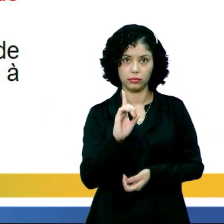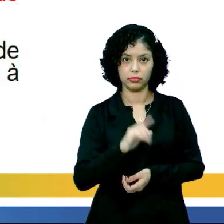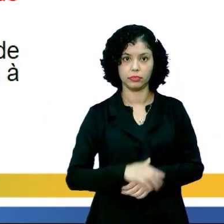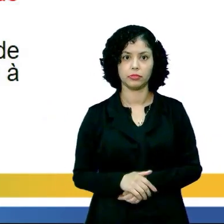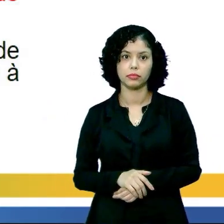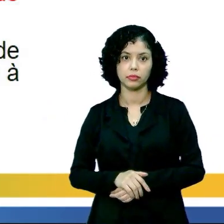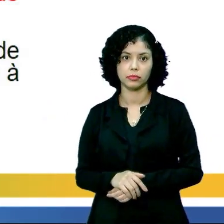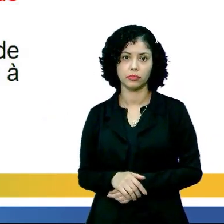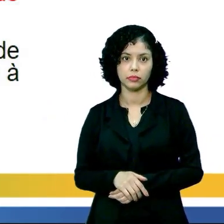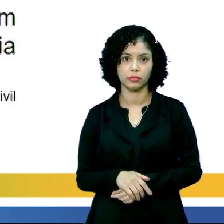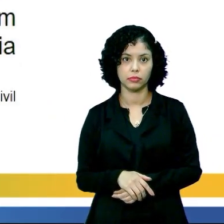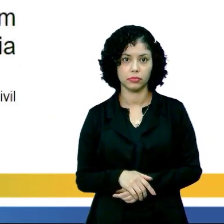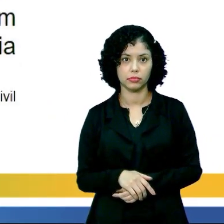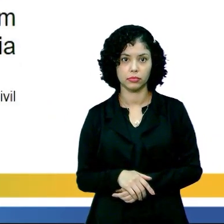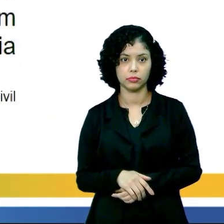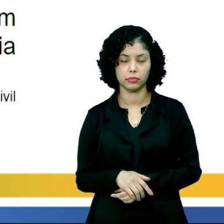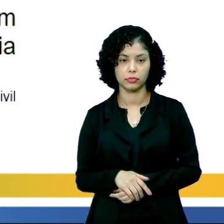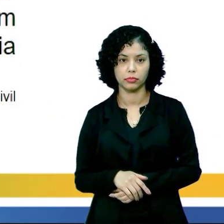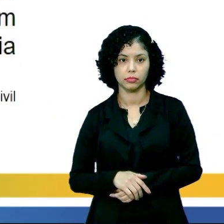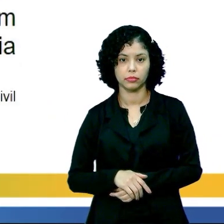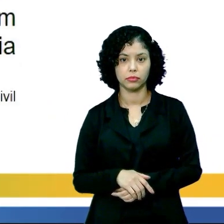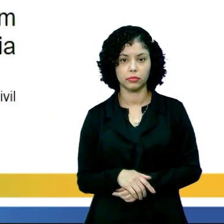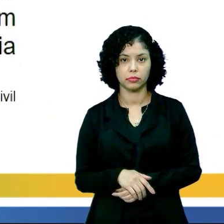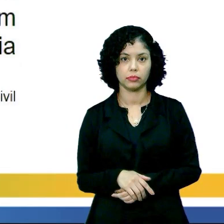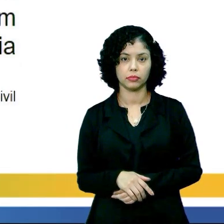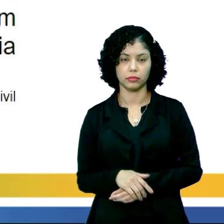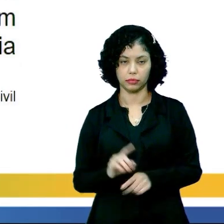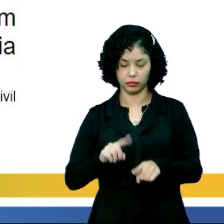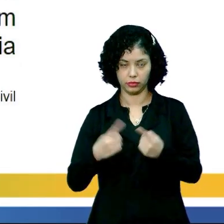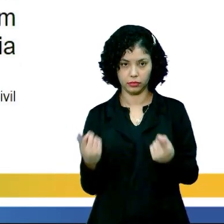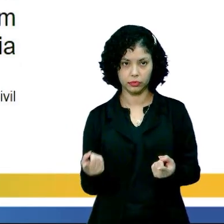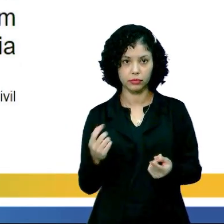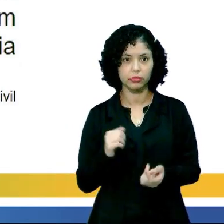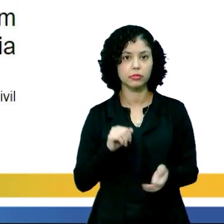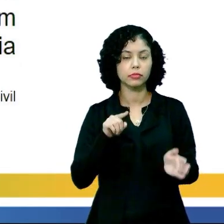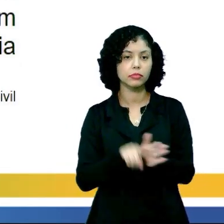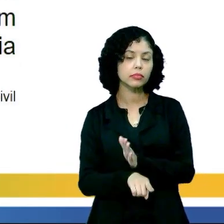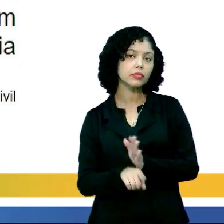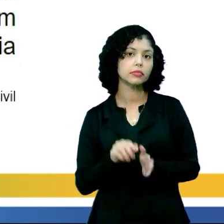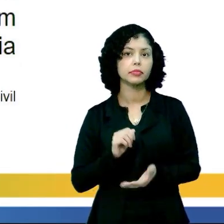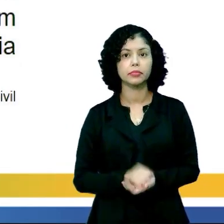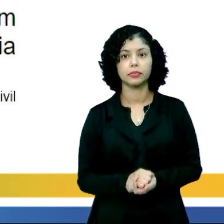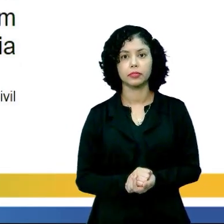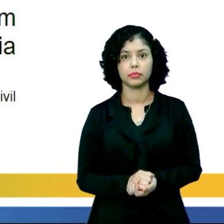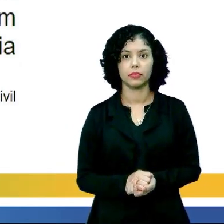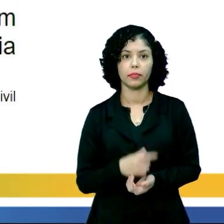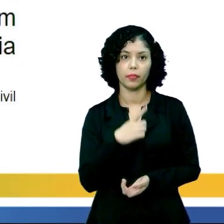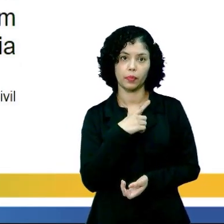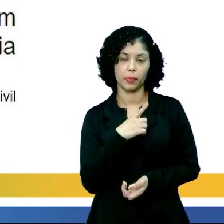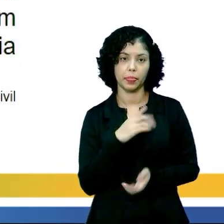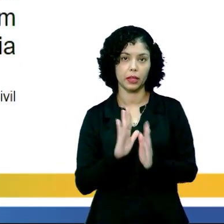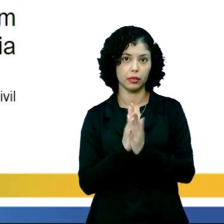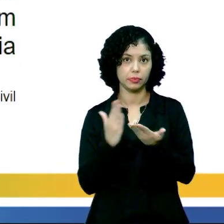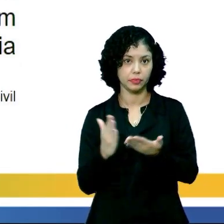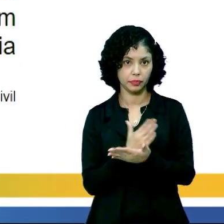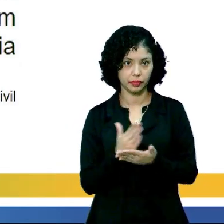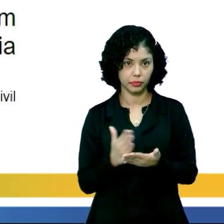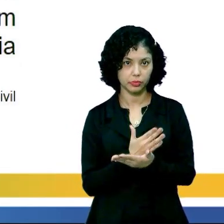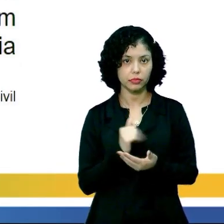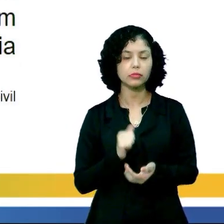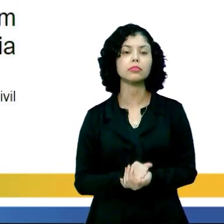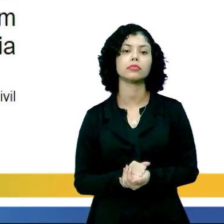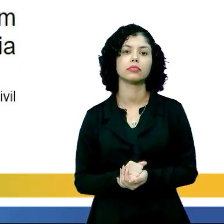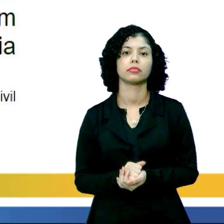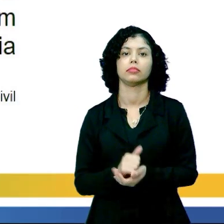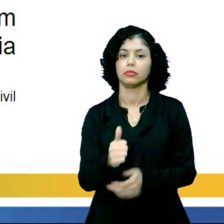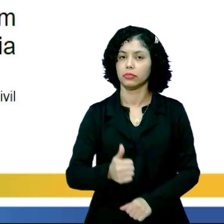letra D, certo? Vamos para mais uma questão. Essa daqui está no seu livro, né? O